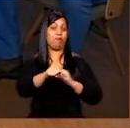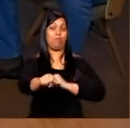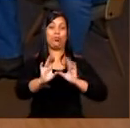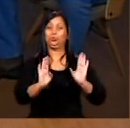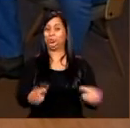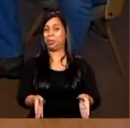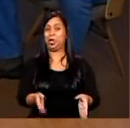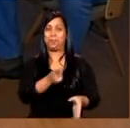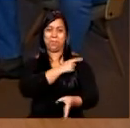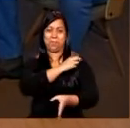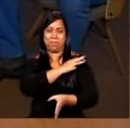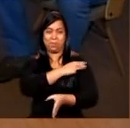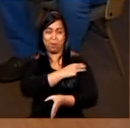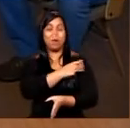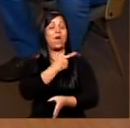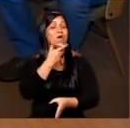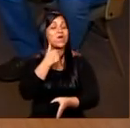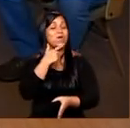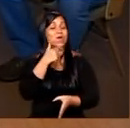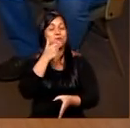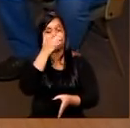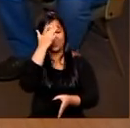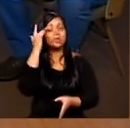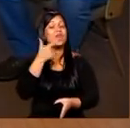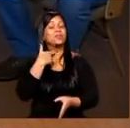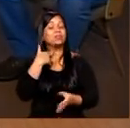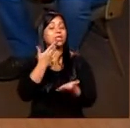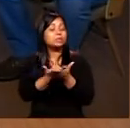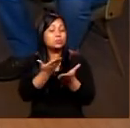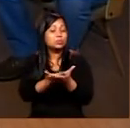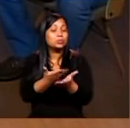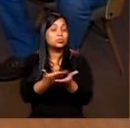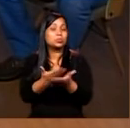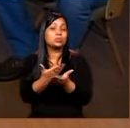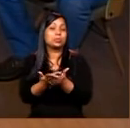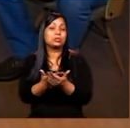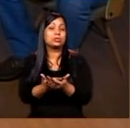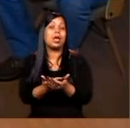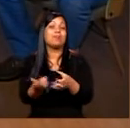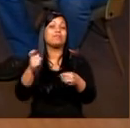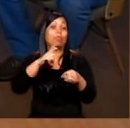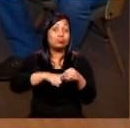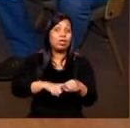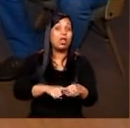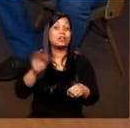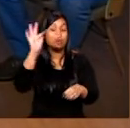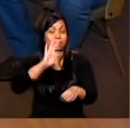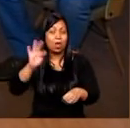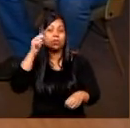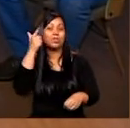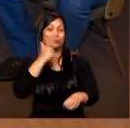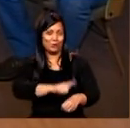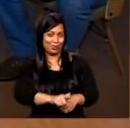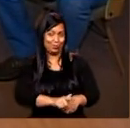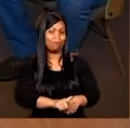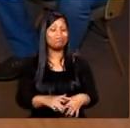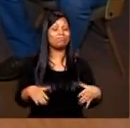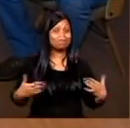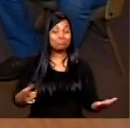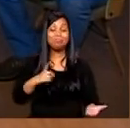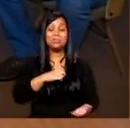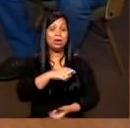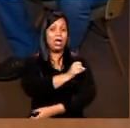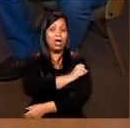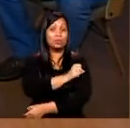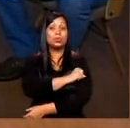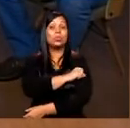Pessoas mais velhas que resolveram voltar a estudar e reconquistar, recuperar aquele sonho de entrar na universidade. A gente